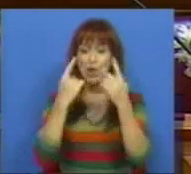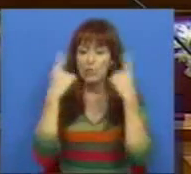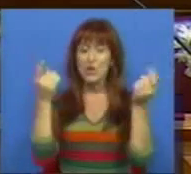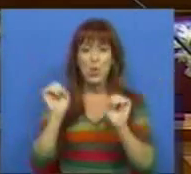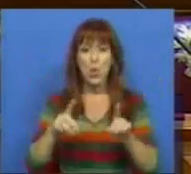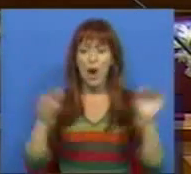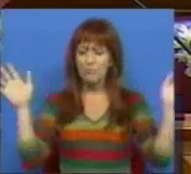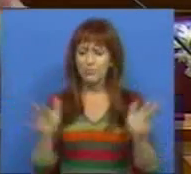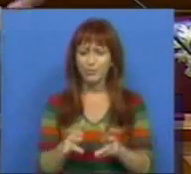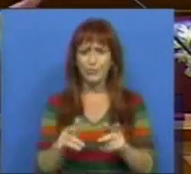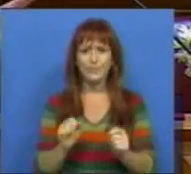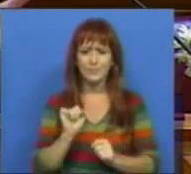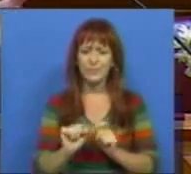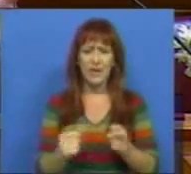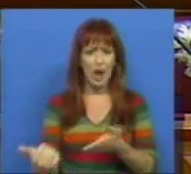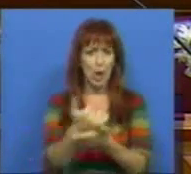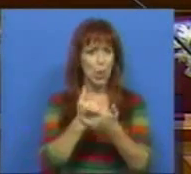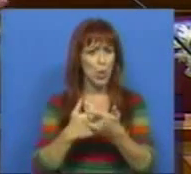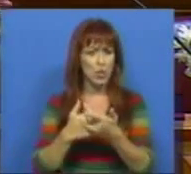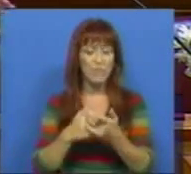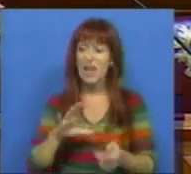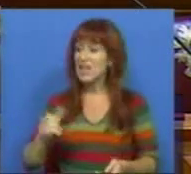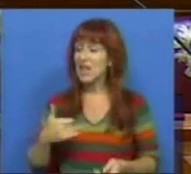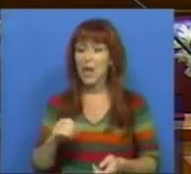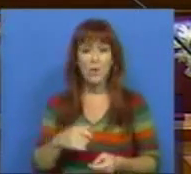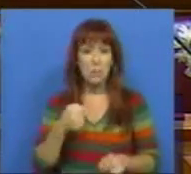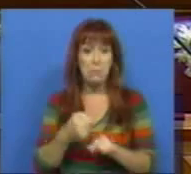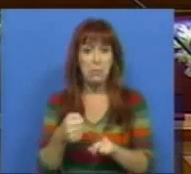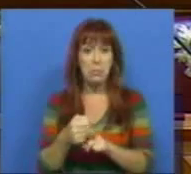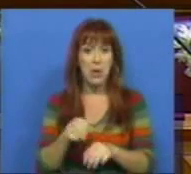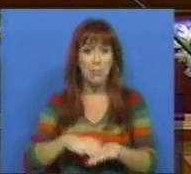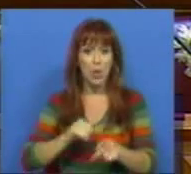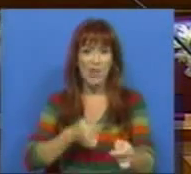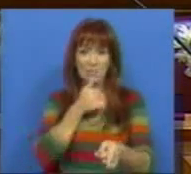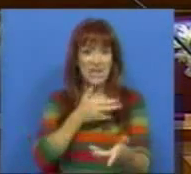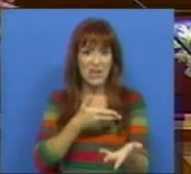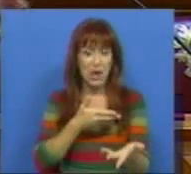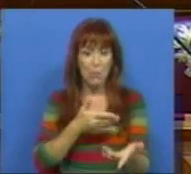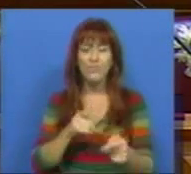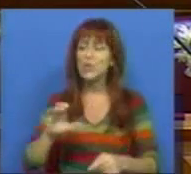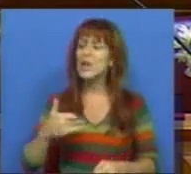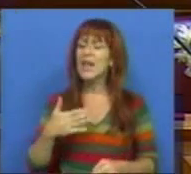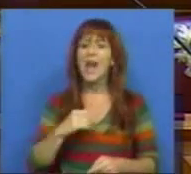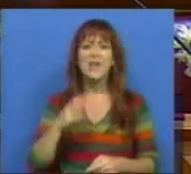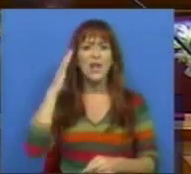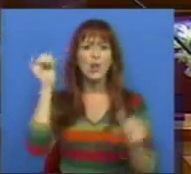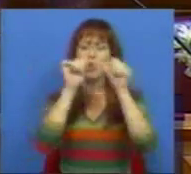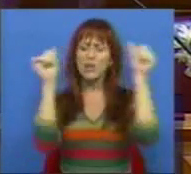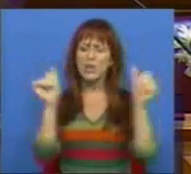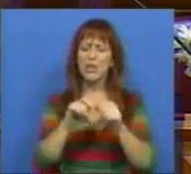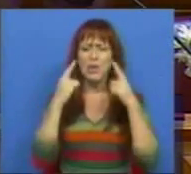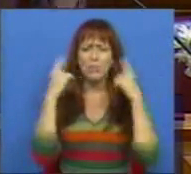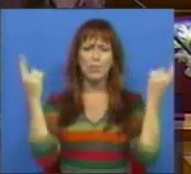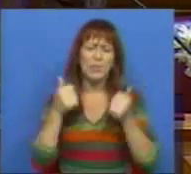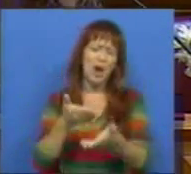tivessem uma redução dos seus recursos ora, o CDS não se bateu por essas mesmas medidas o CDS achou que no sistema público